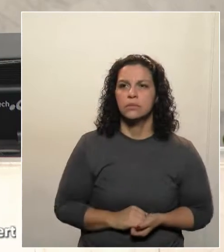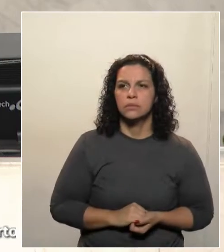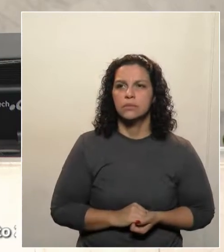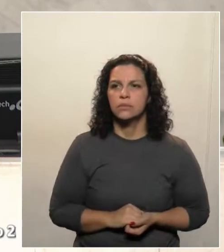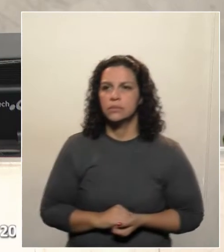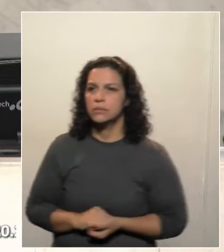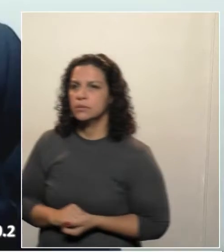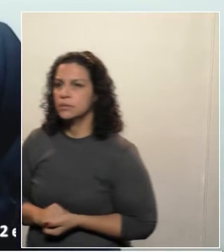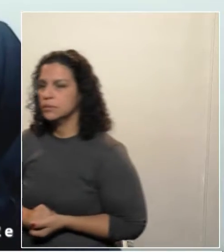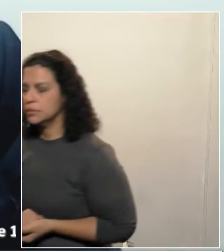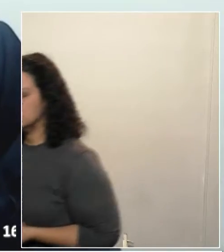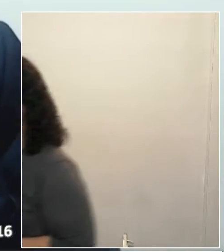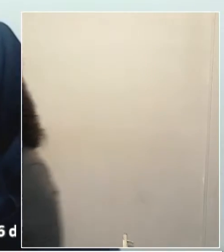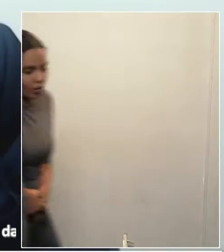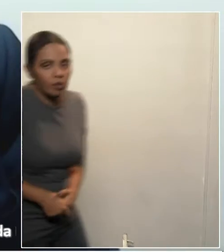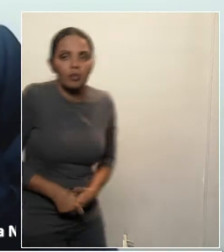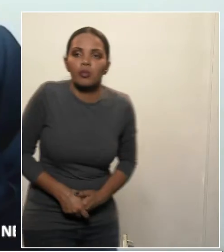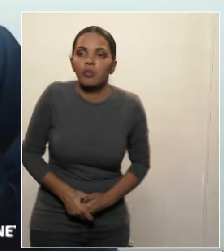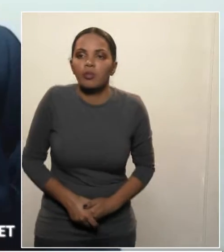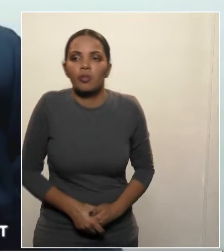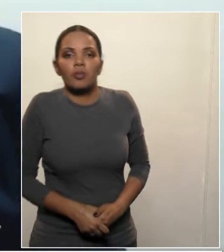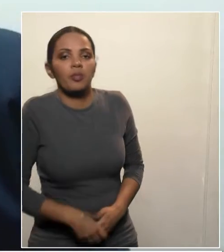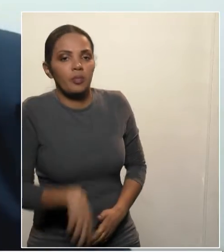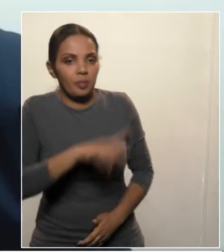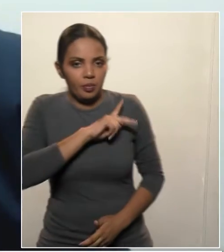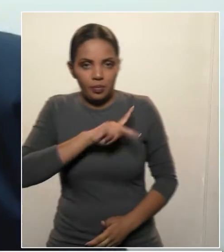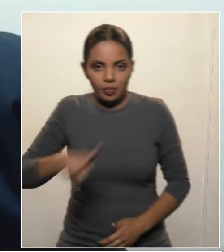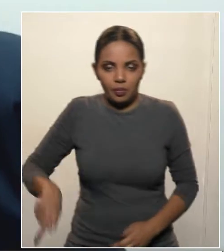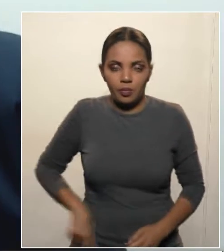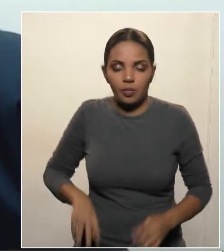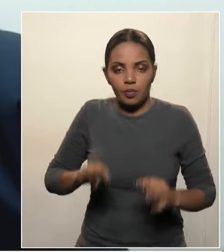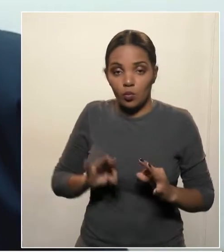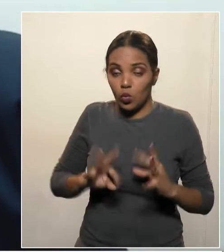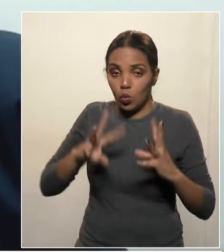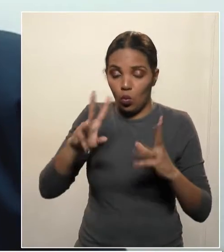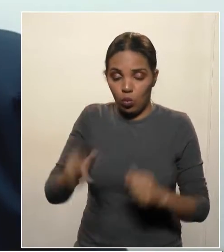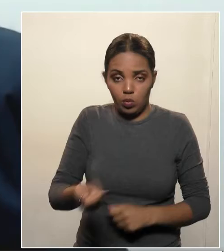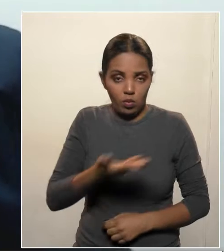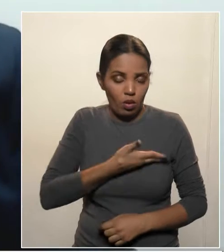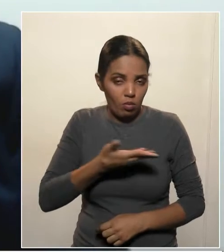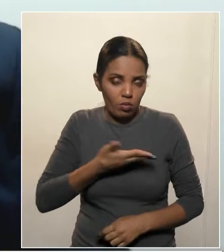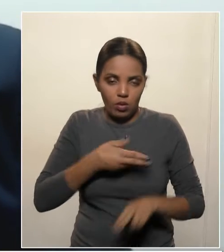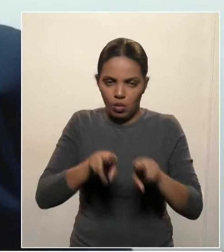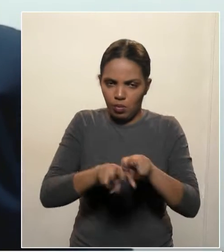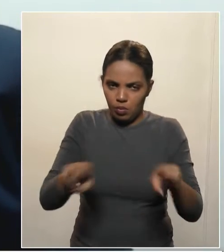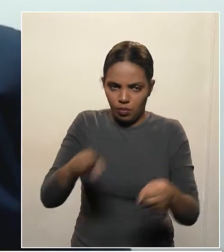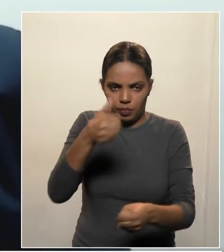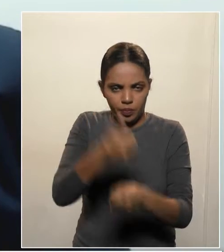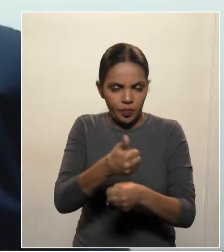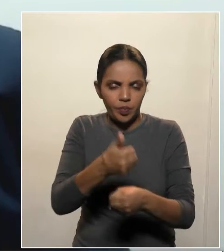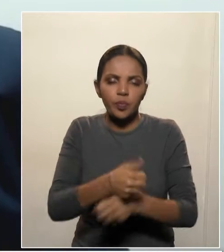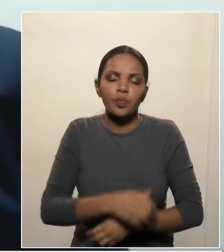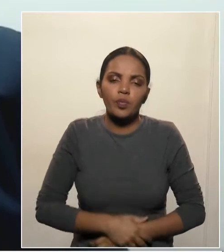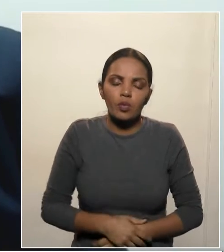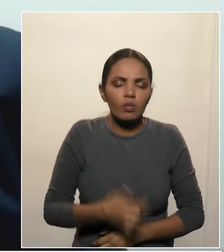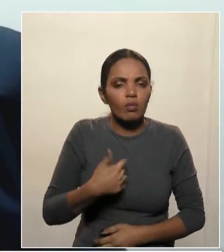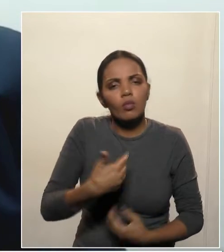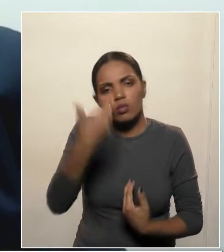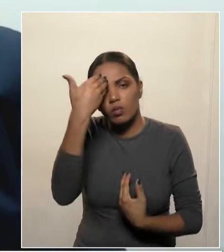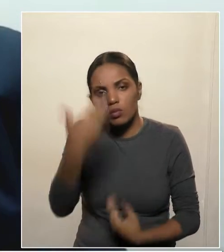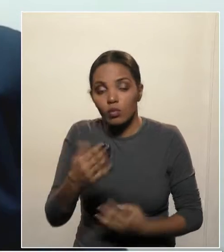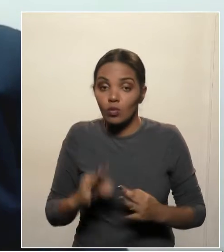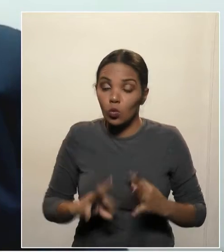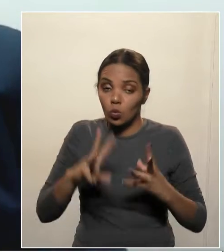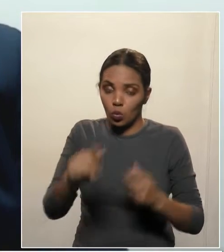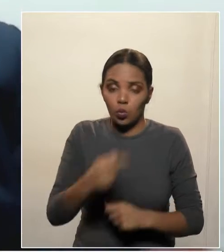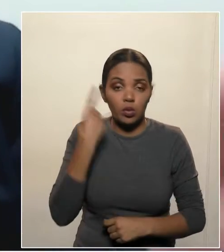Senhor presidente, mesa diretora, colegas, de fato eu gostaria de agradecer a todos os deputados da